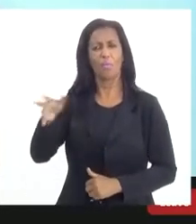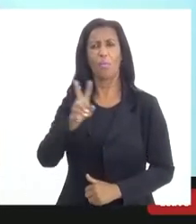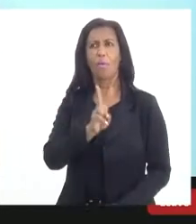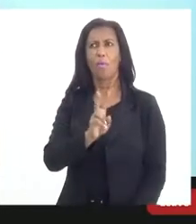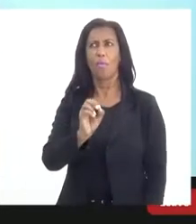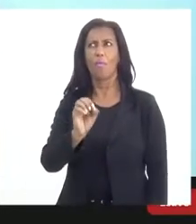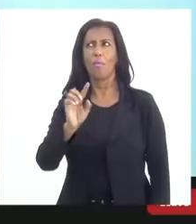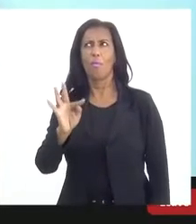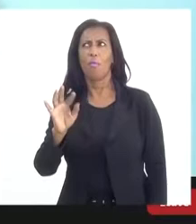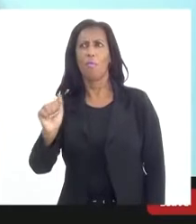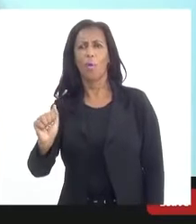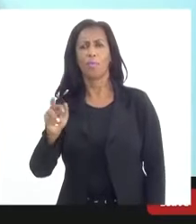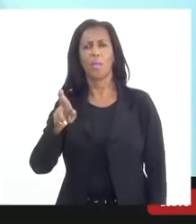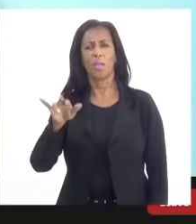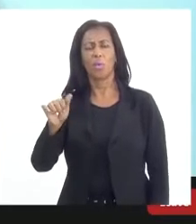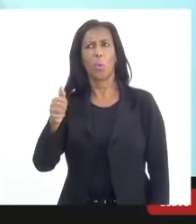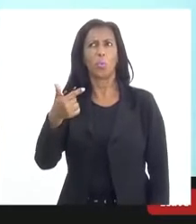ano,